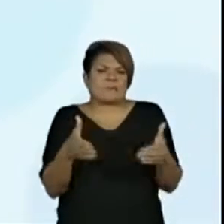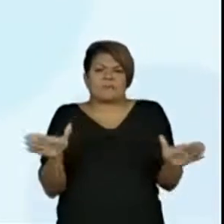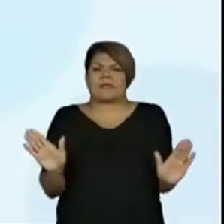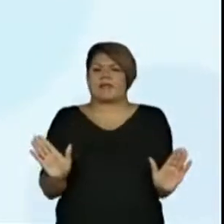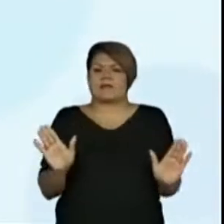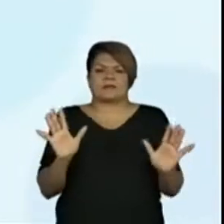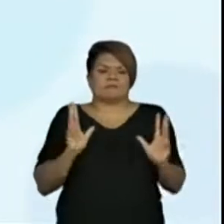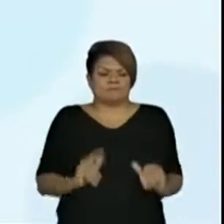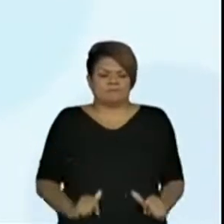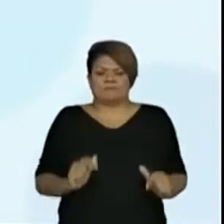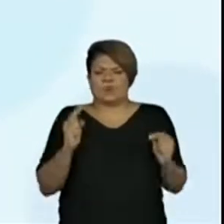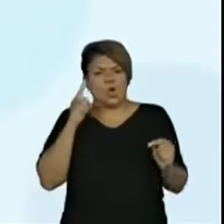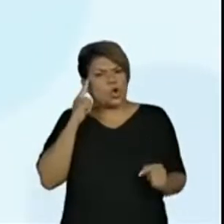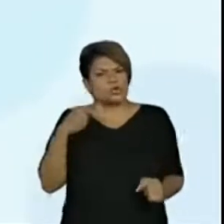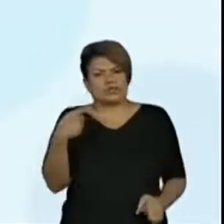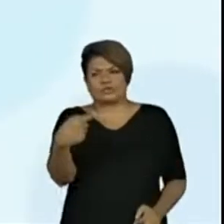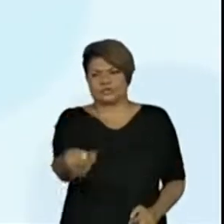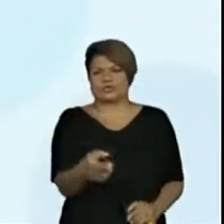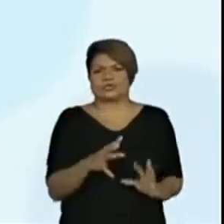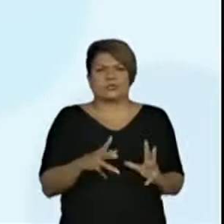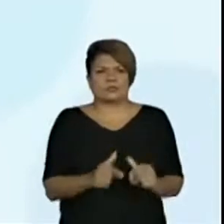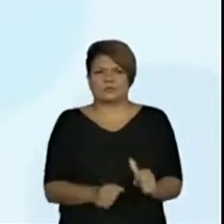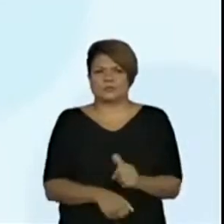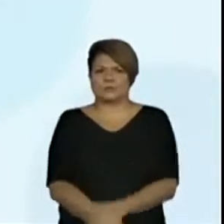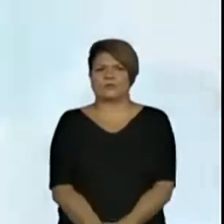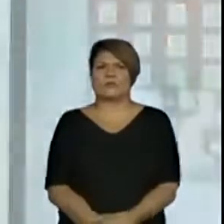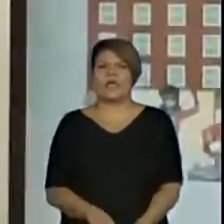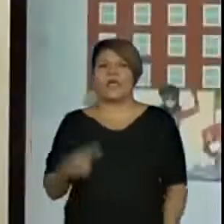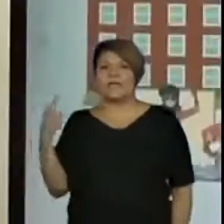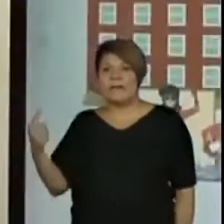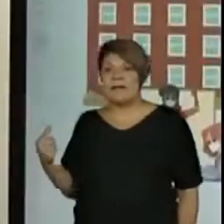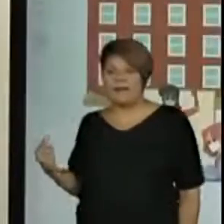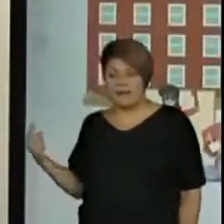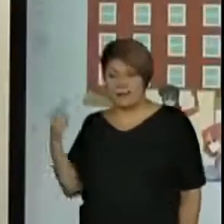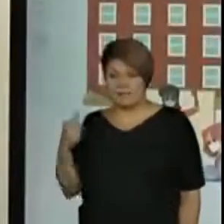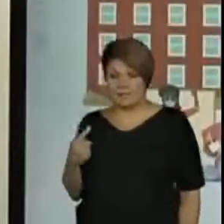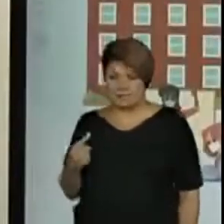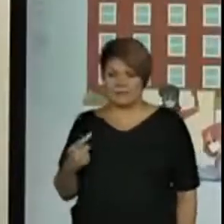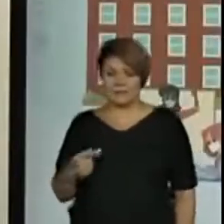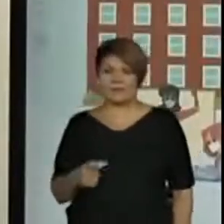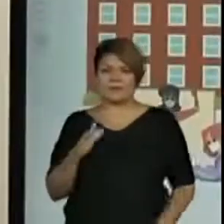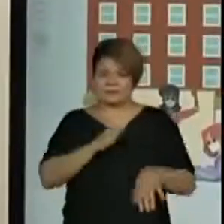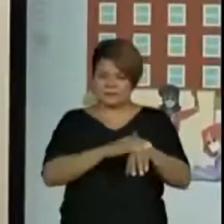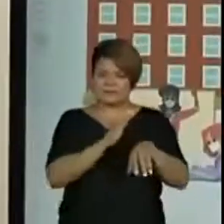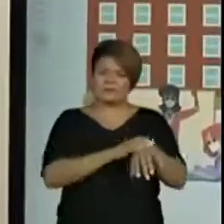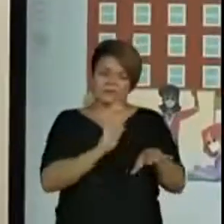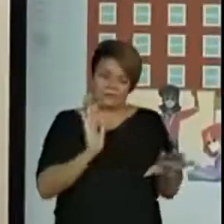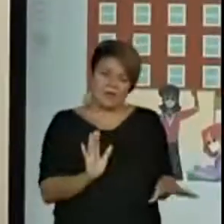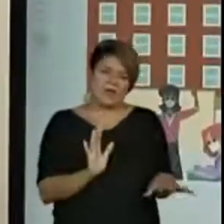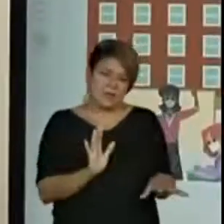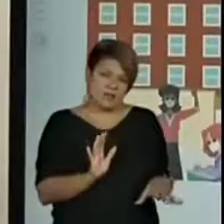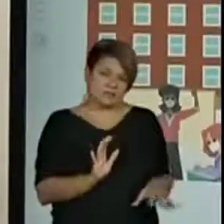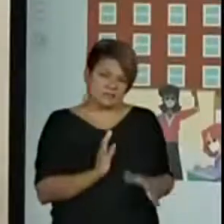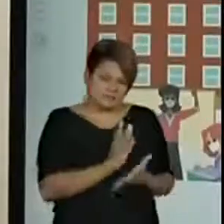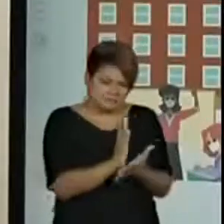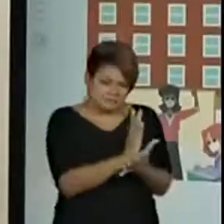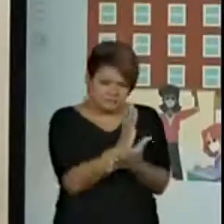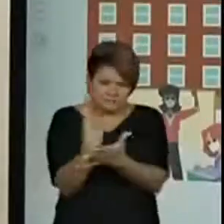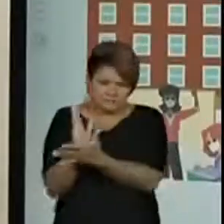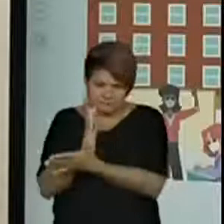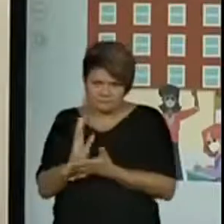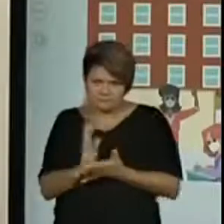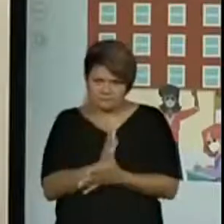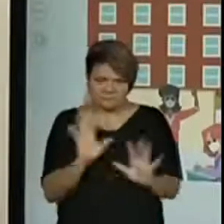de tudo que acontece na escola. Cada um deles e dentro da função deles, é muito